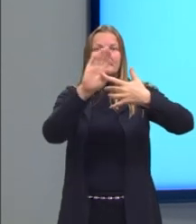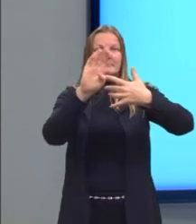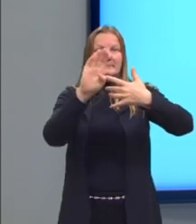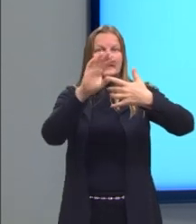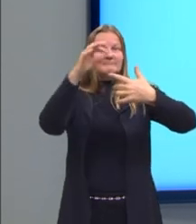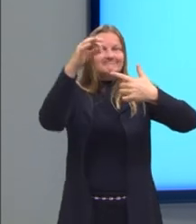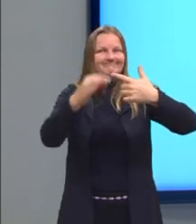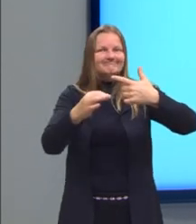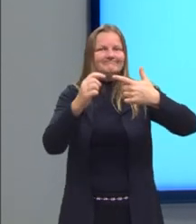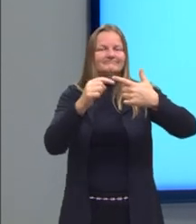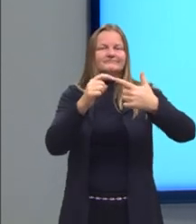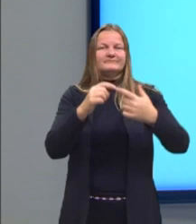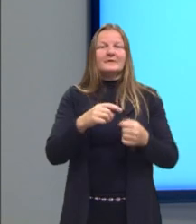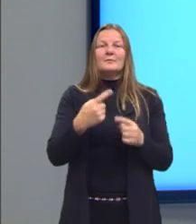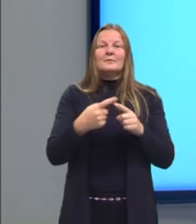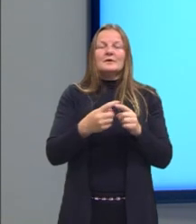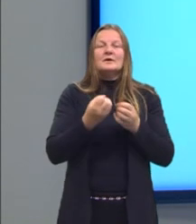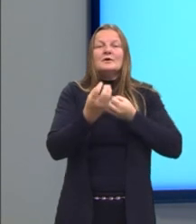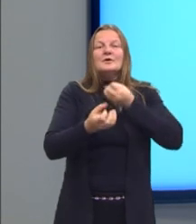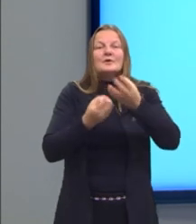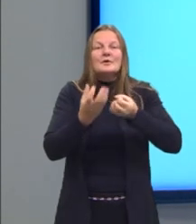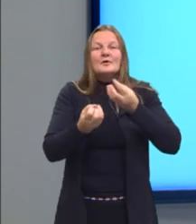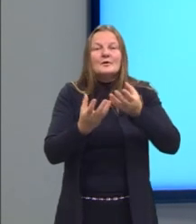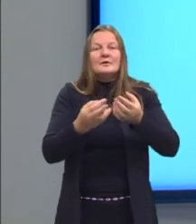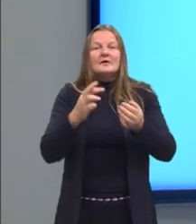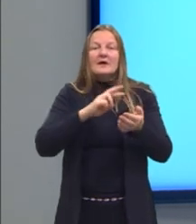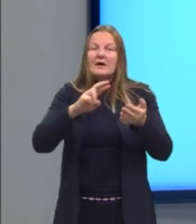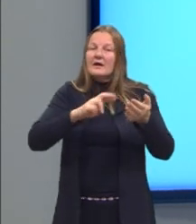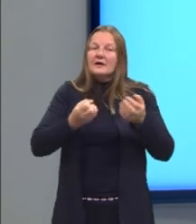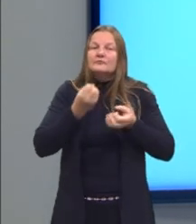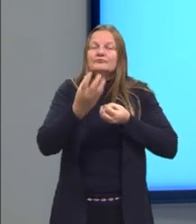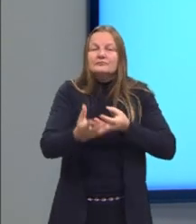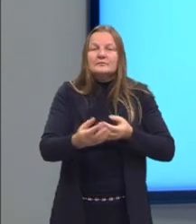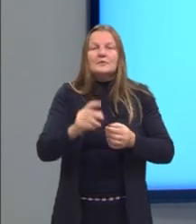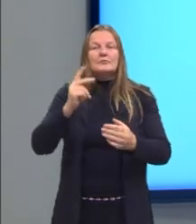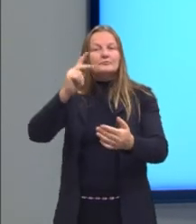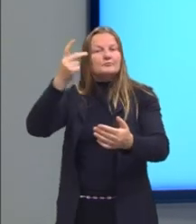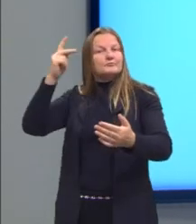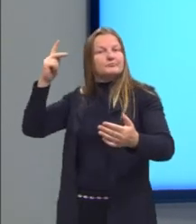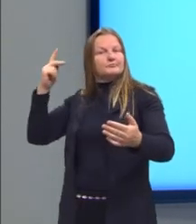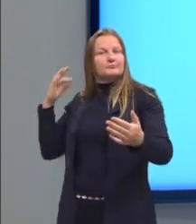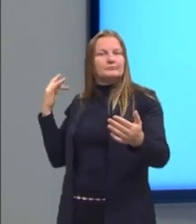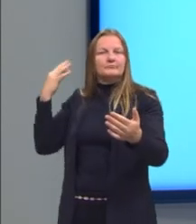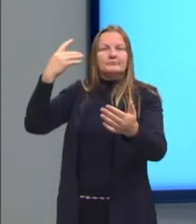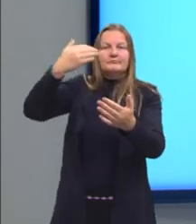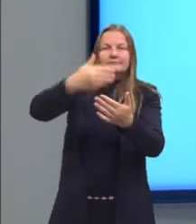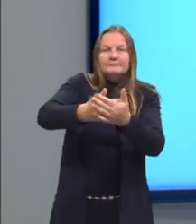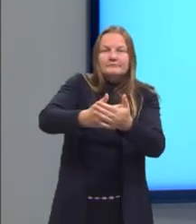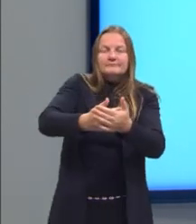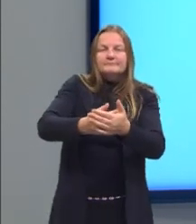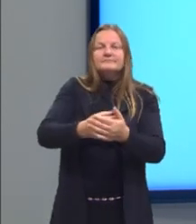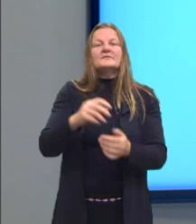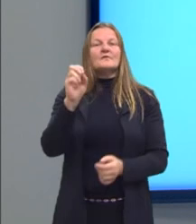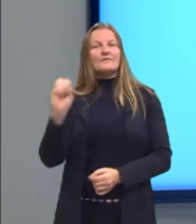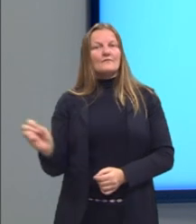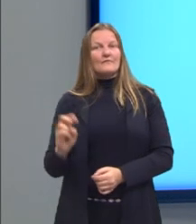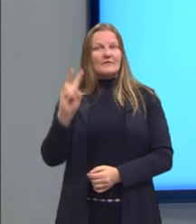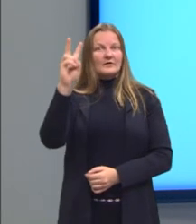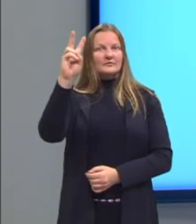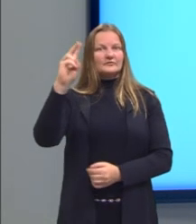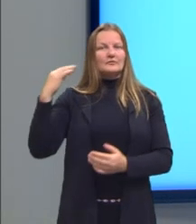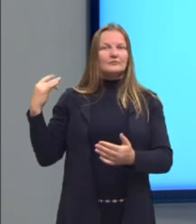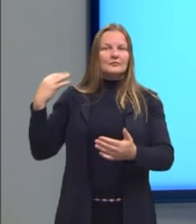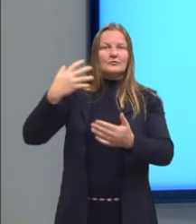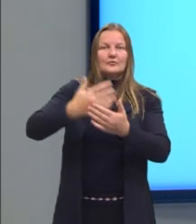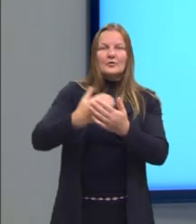o relato de eventos da sua vida em perspectiva histórica que valorize o seu percurso